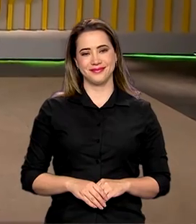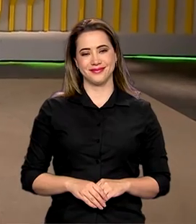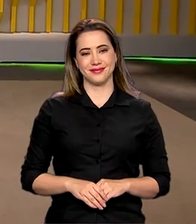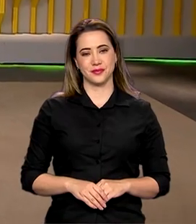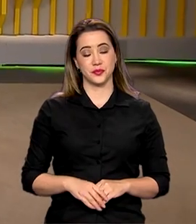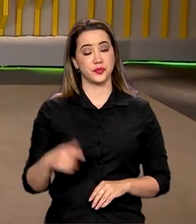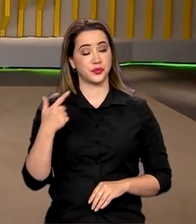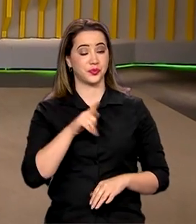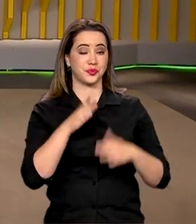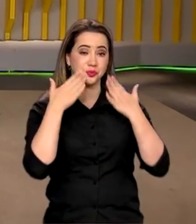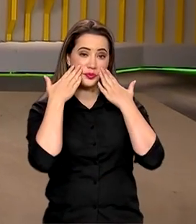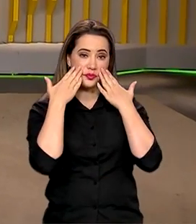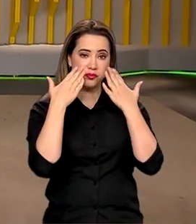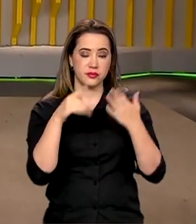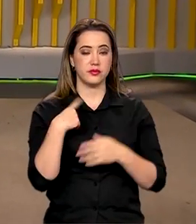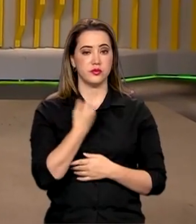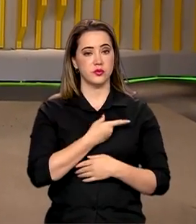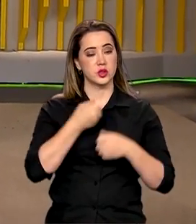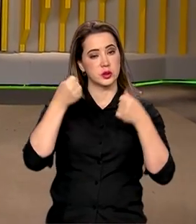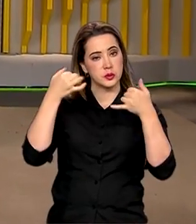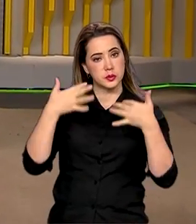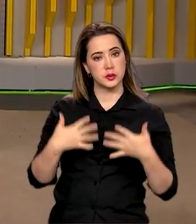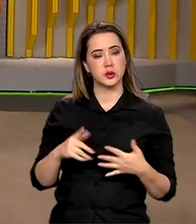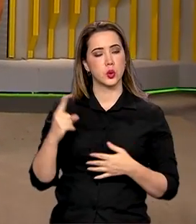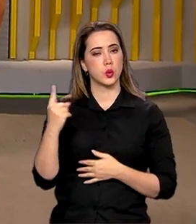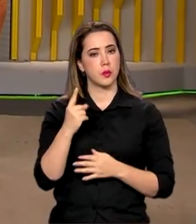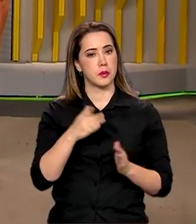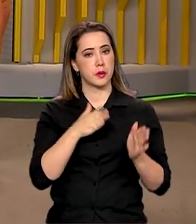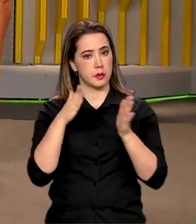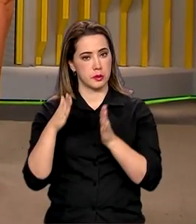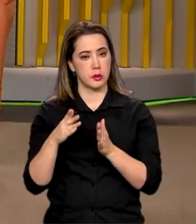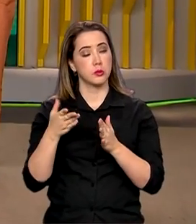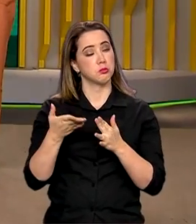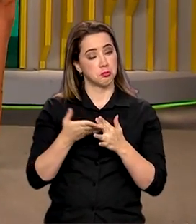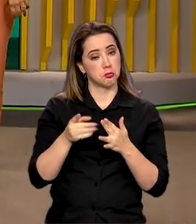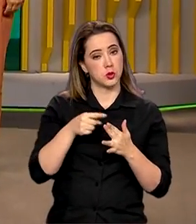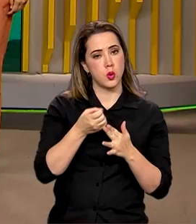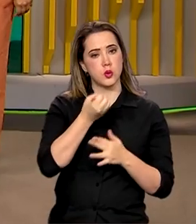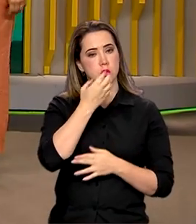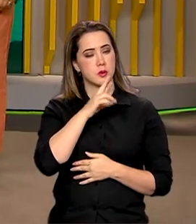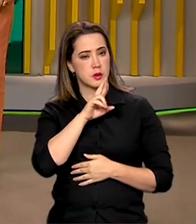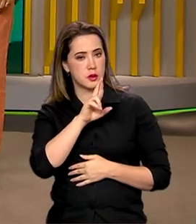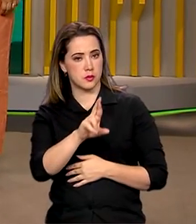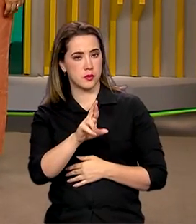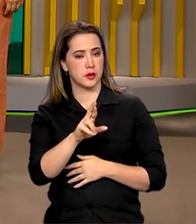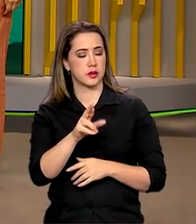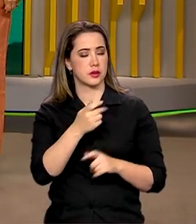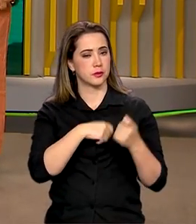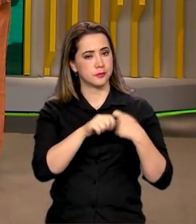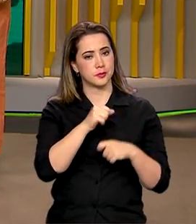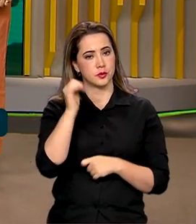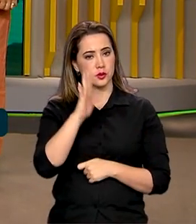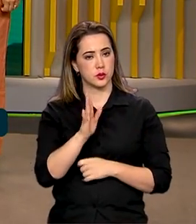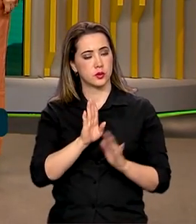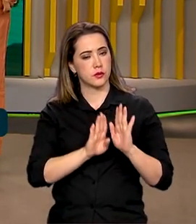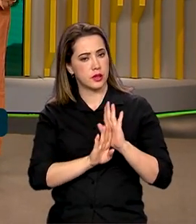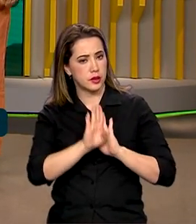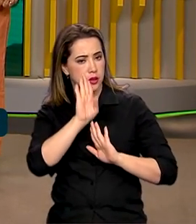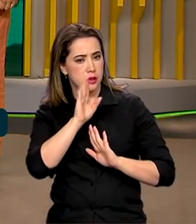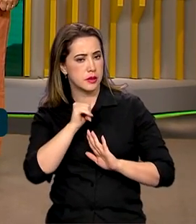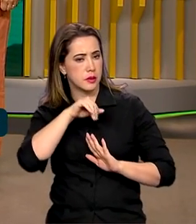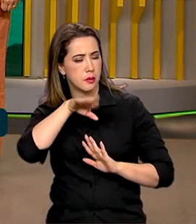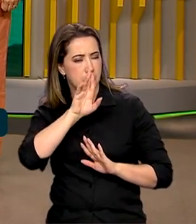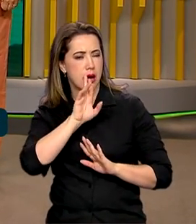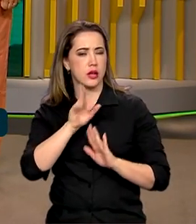Já estamos de volta. Nós falamos bastante no primeiro bloco sobre os bons resultados da economia brasileira, que vem crescendo além do